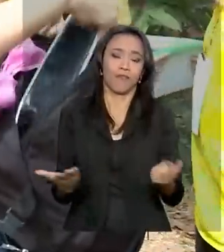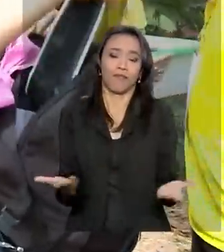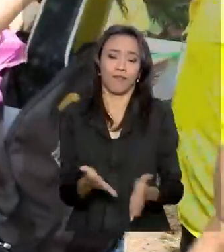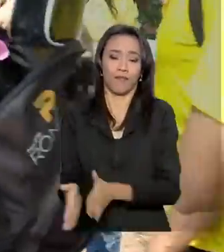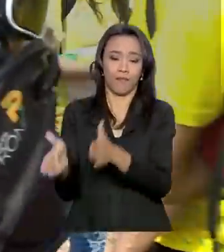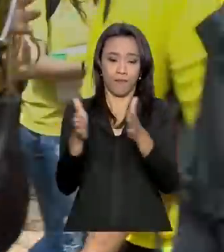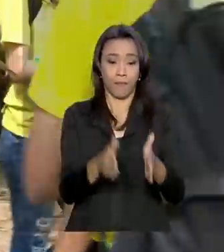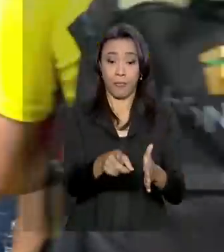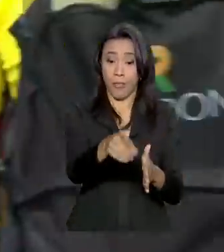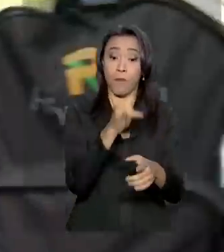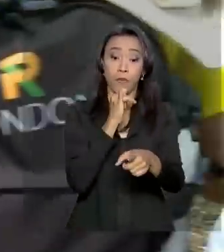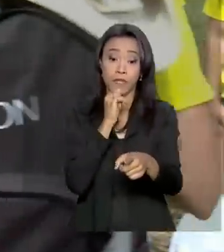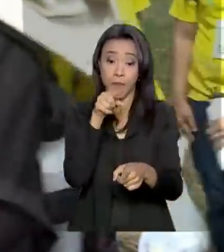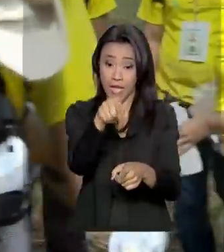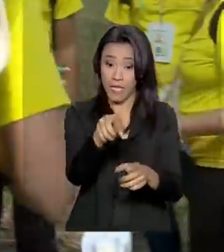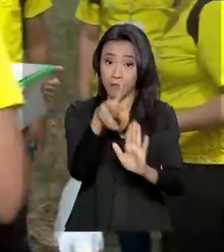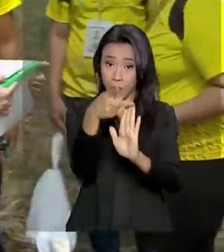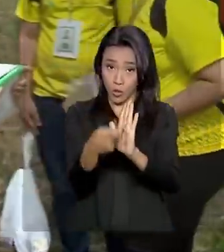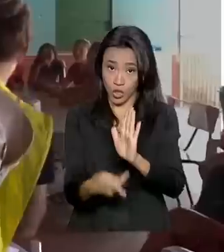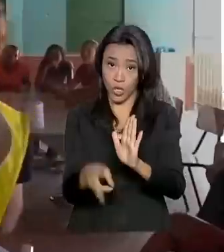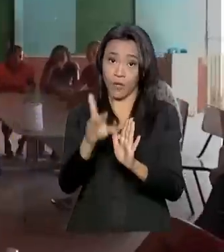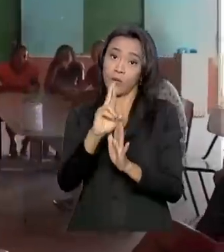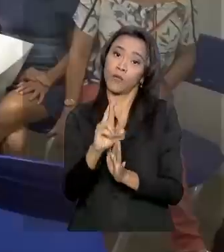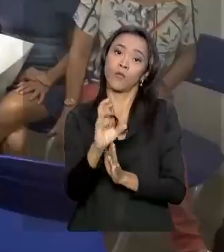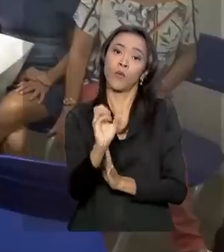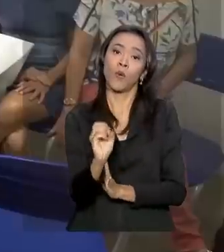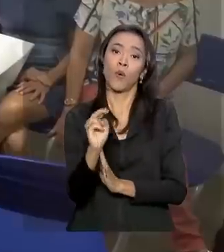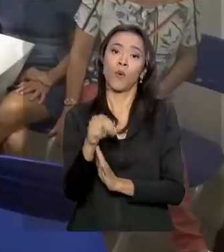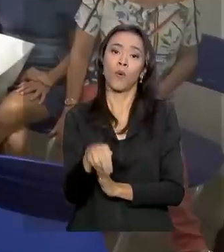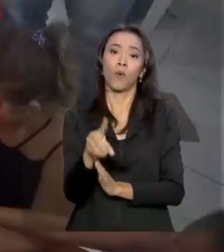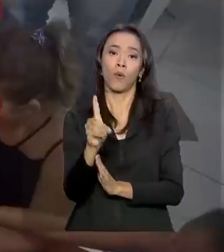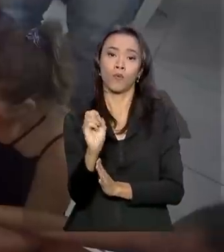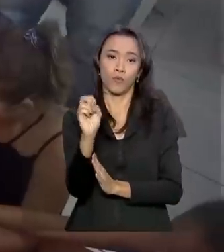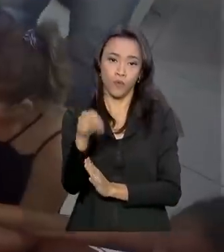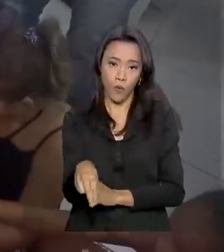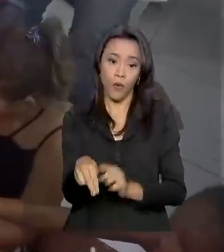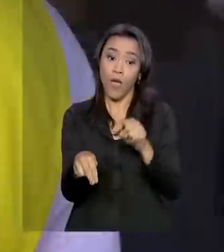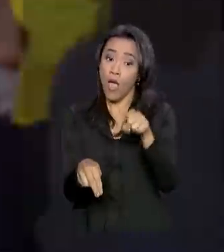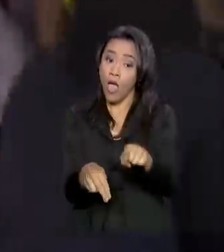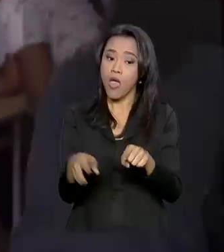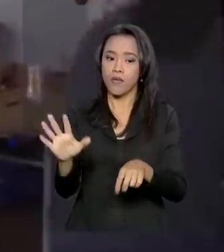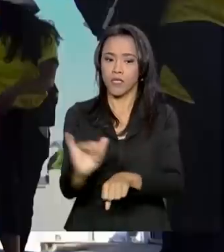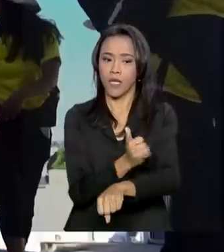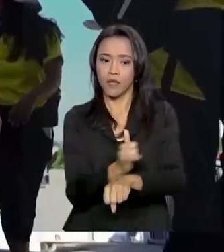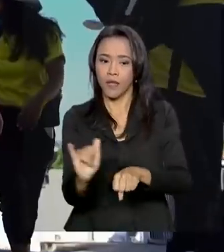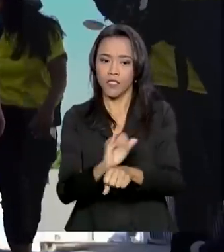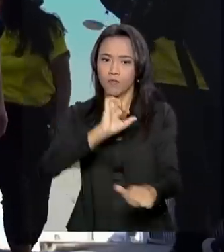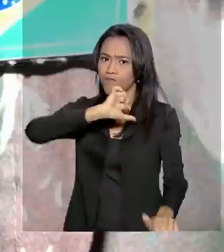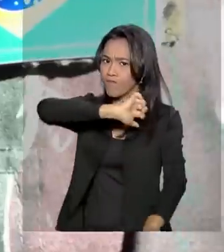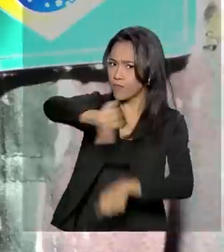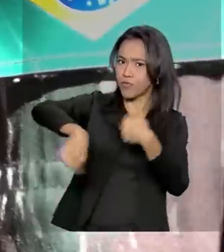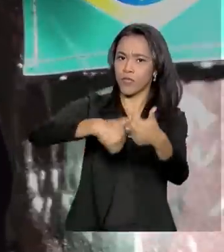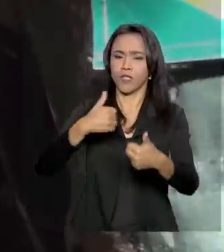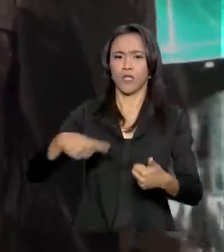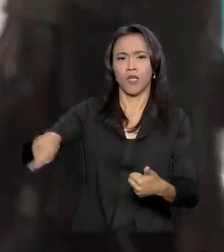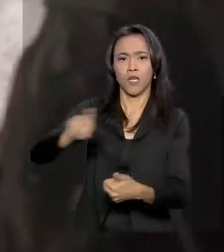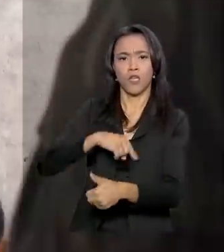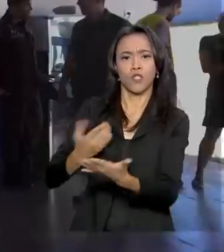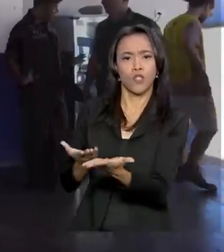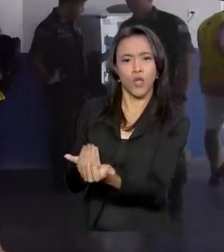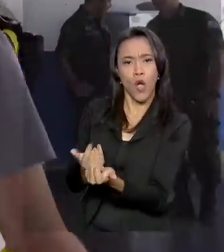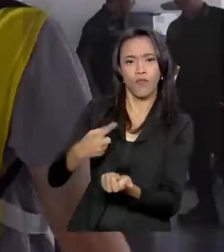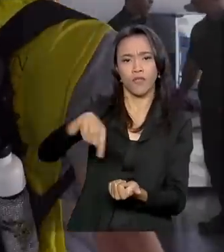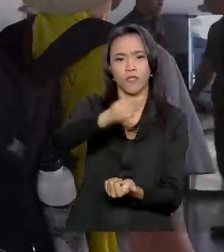projeto Rondon, por exemplo, é uma ferramenta de transformação. Por meio dele, jovens estudantes e professores